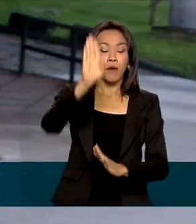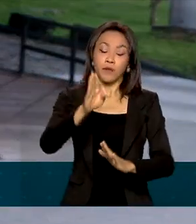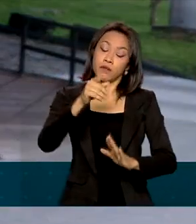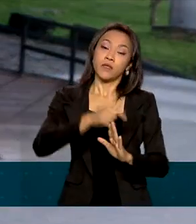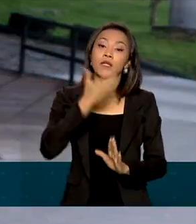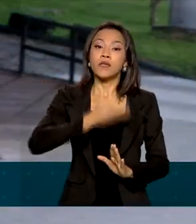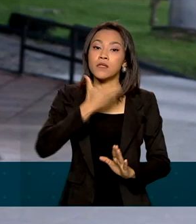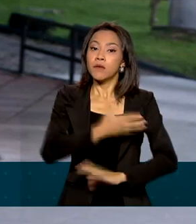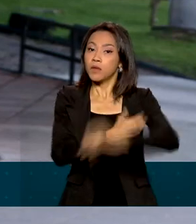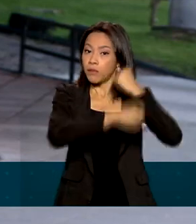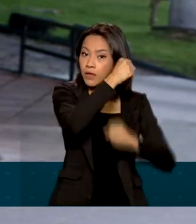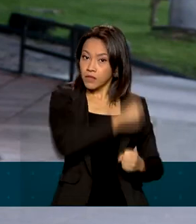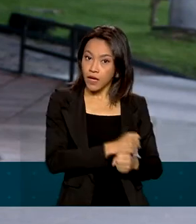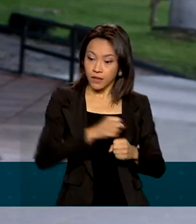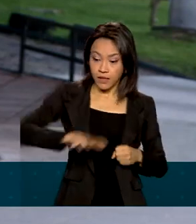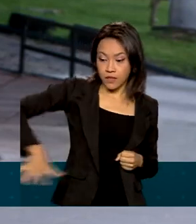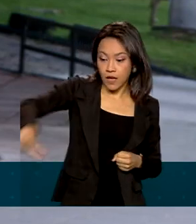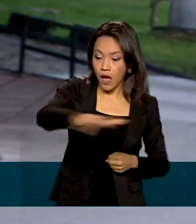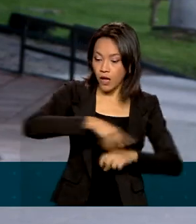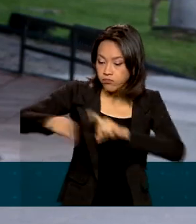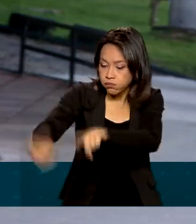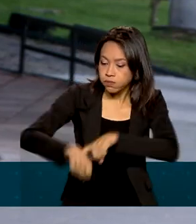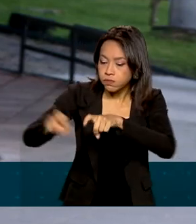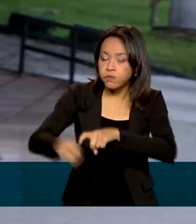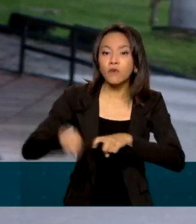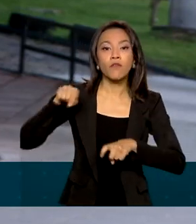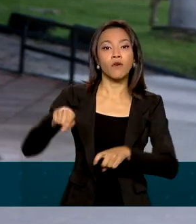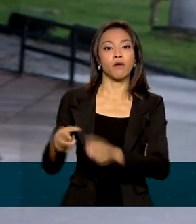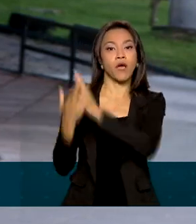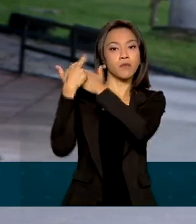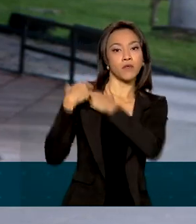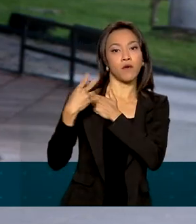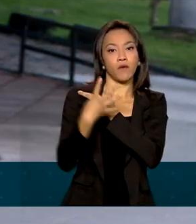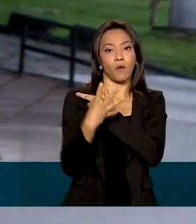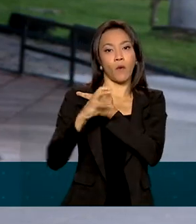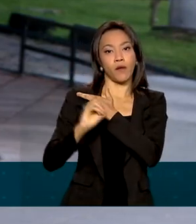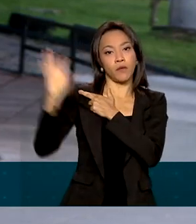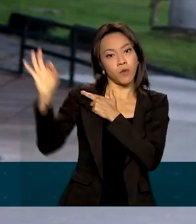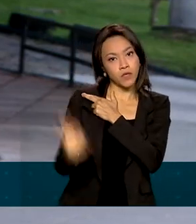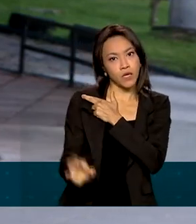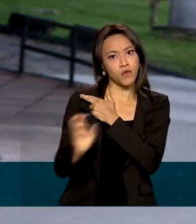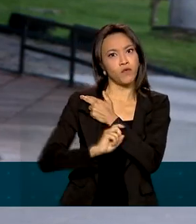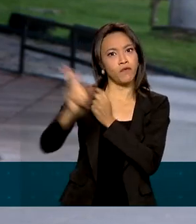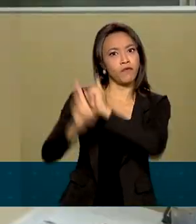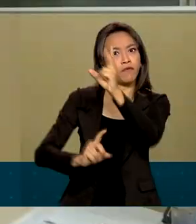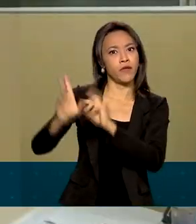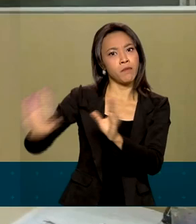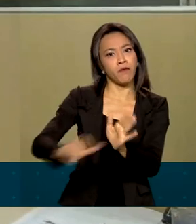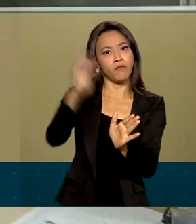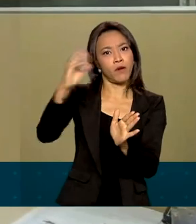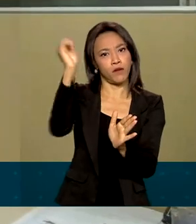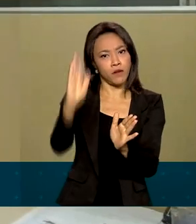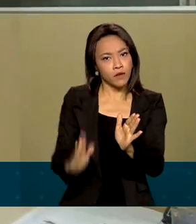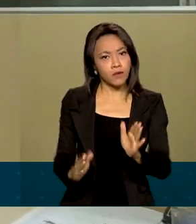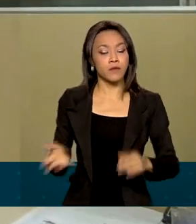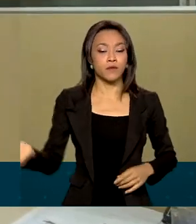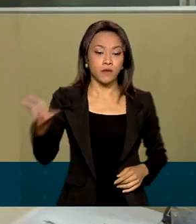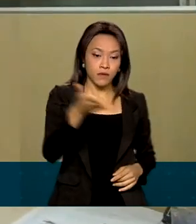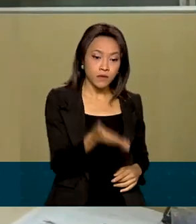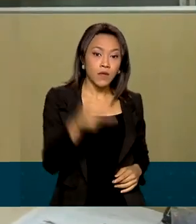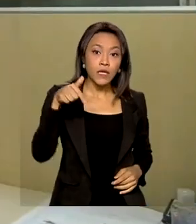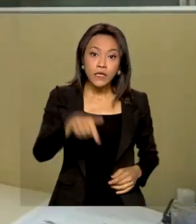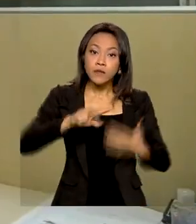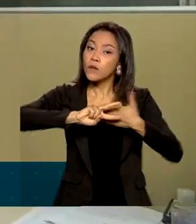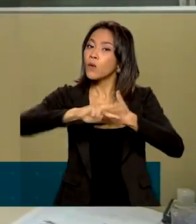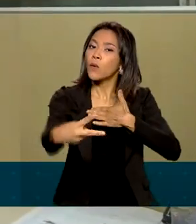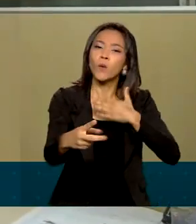exportações do agro foram responsáveis por mais de 40% do valor total vendido ao exterior. Isso vai ter como consequência